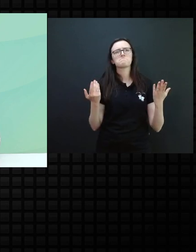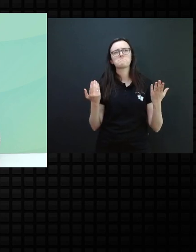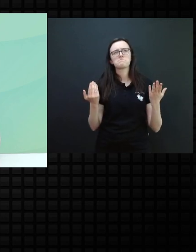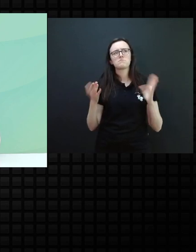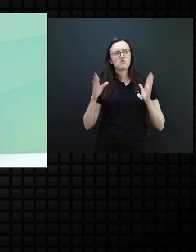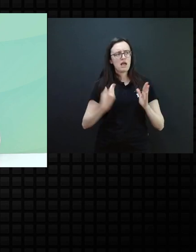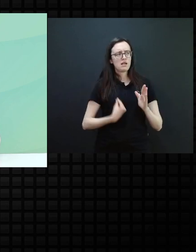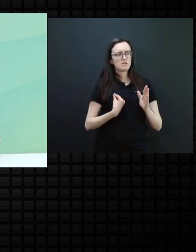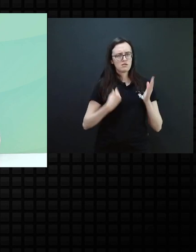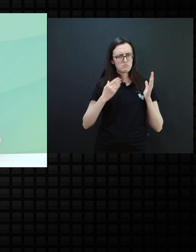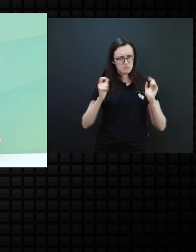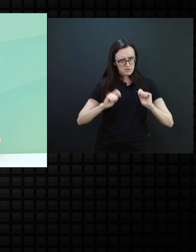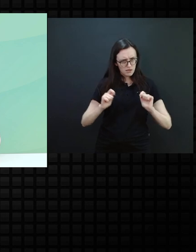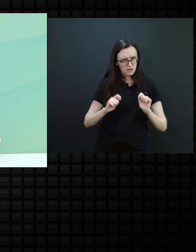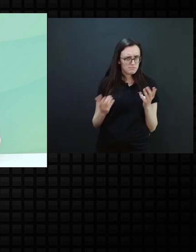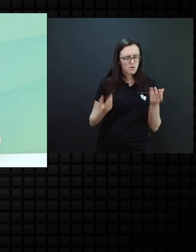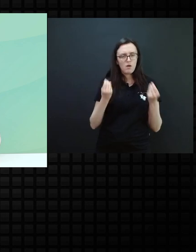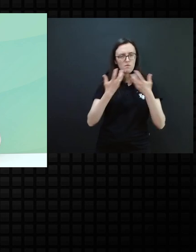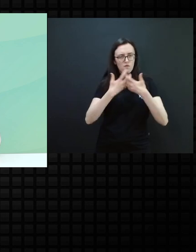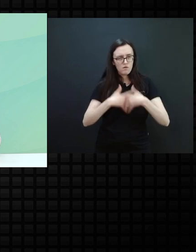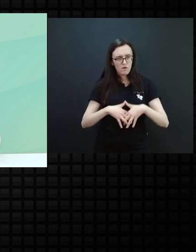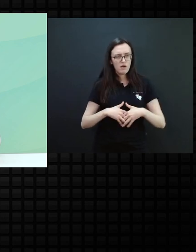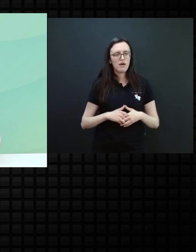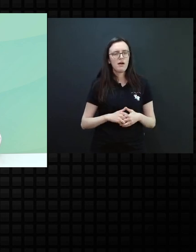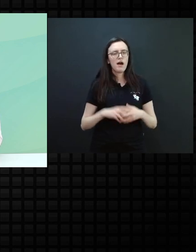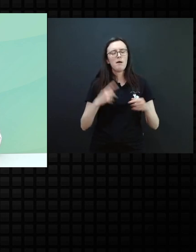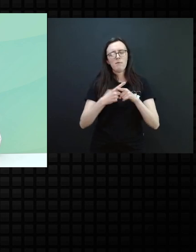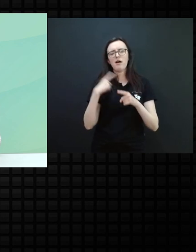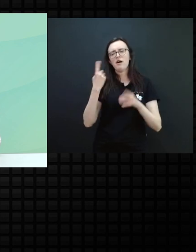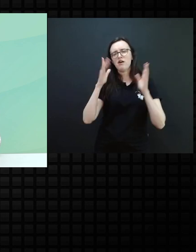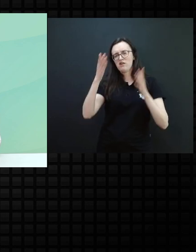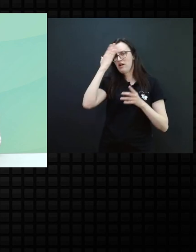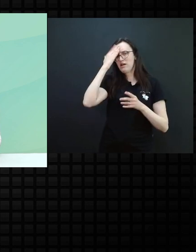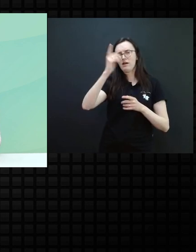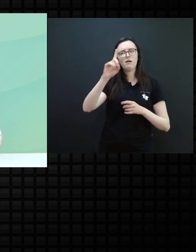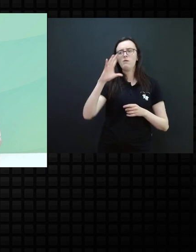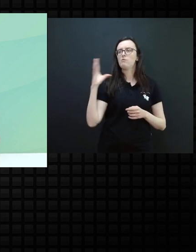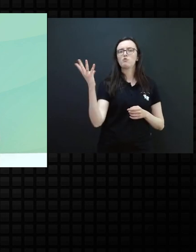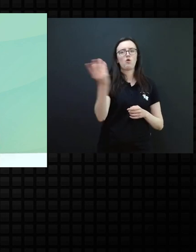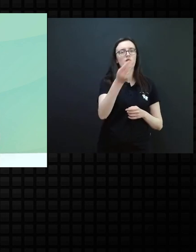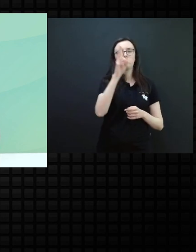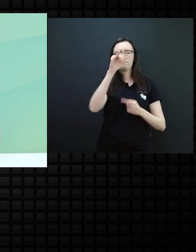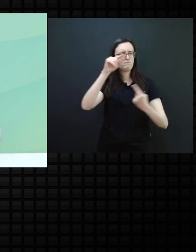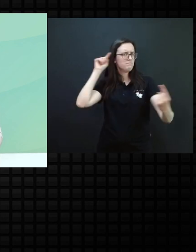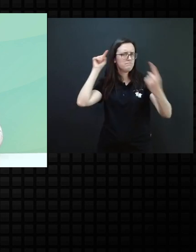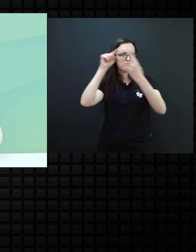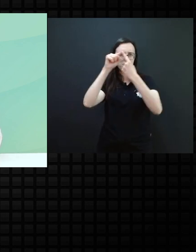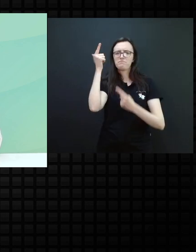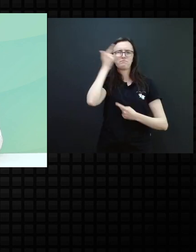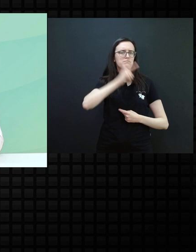já está estabelecendo? Sim, professor. sabe que não é todos que vão chegar lá no